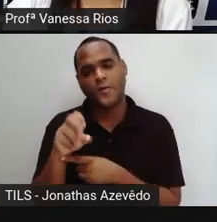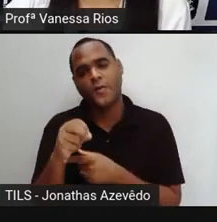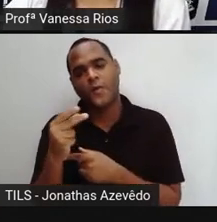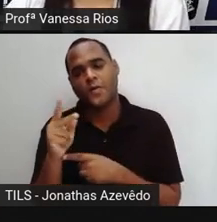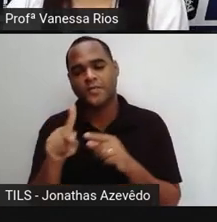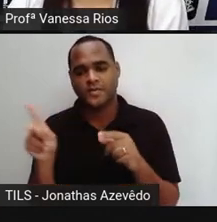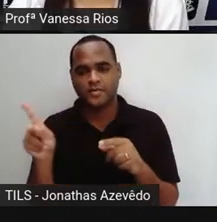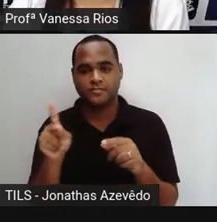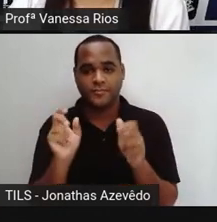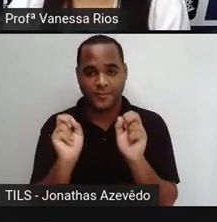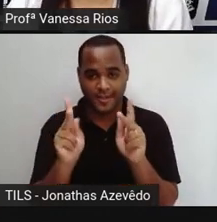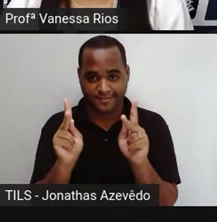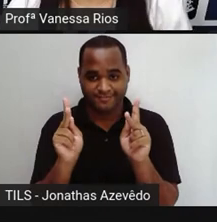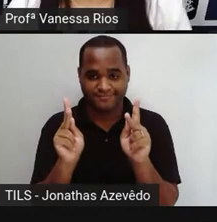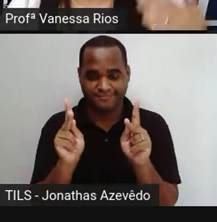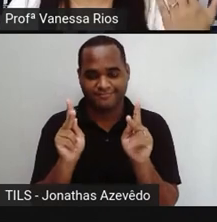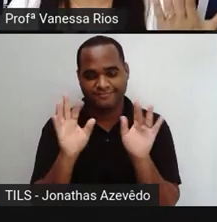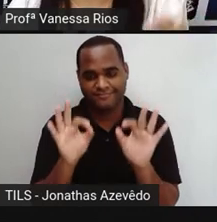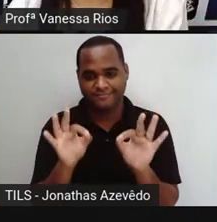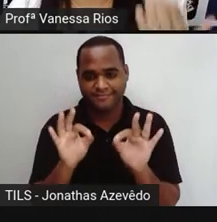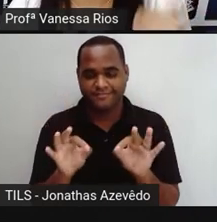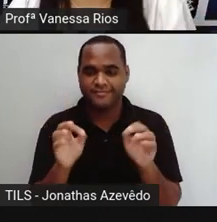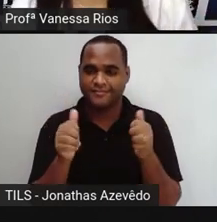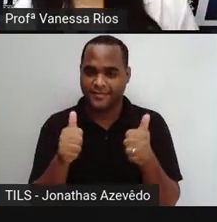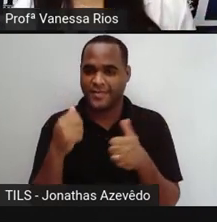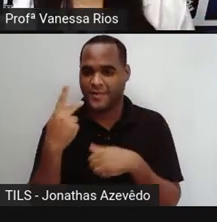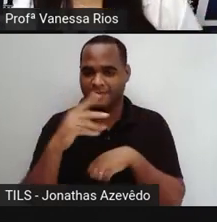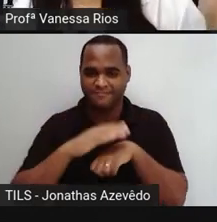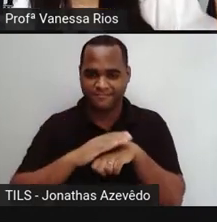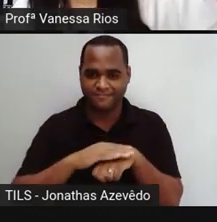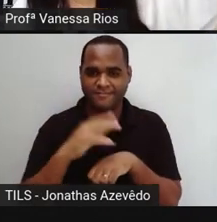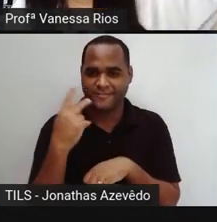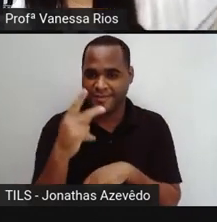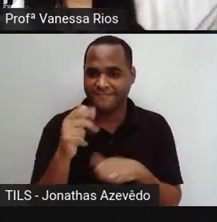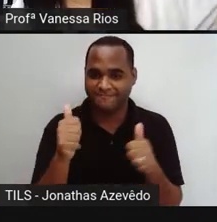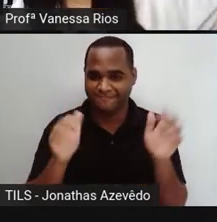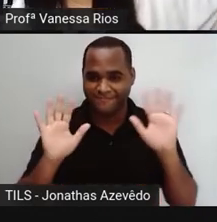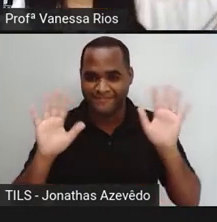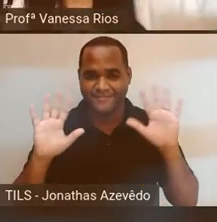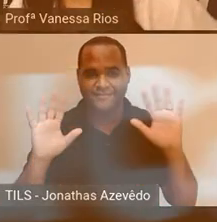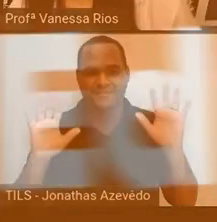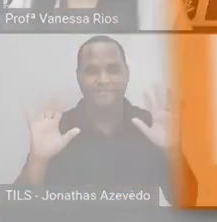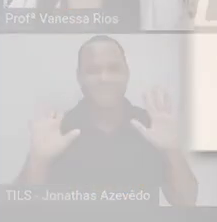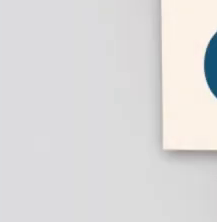professora. Certo? Agora é com você. Tchau, tchau.